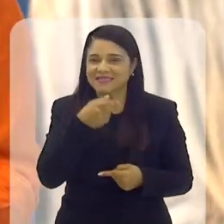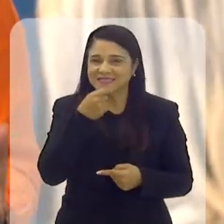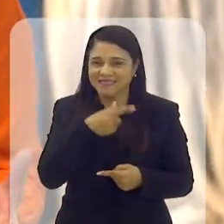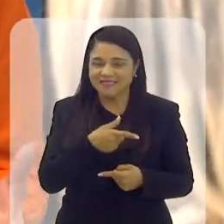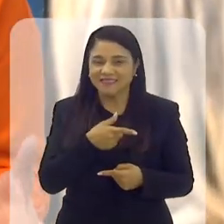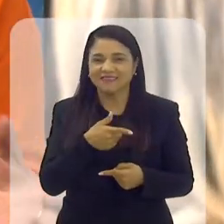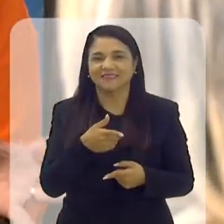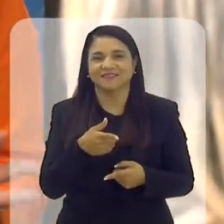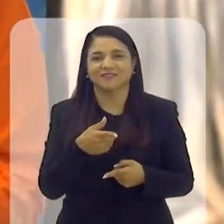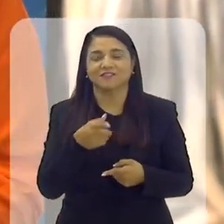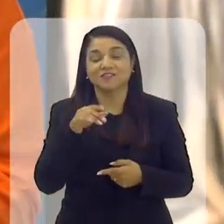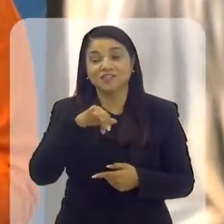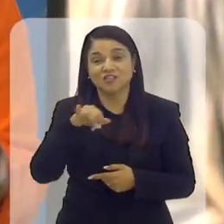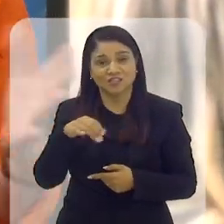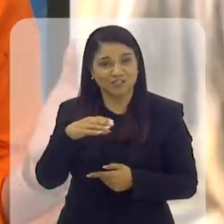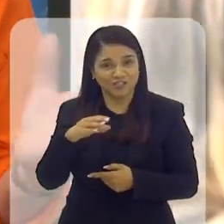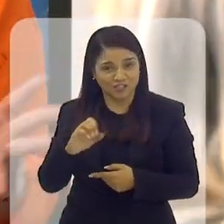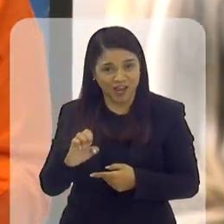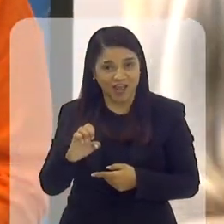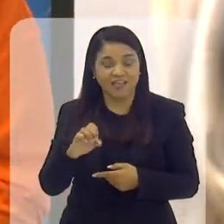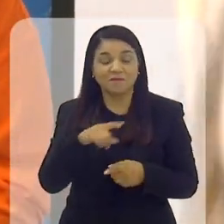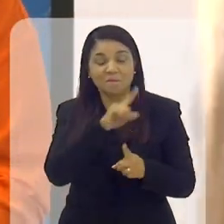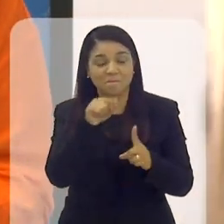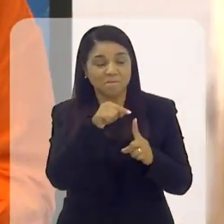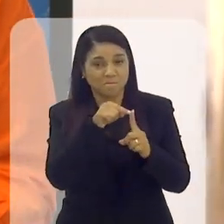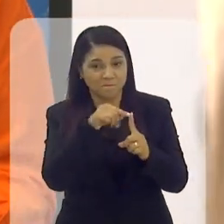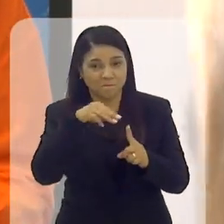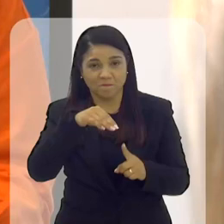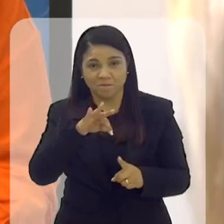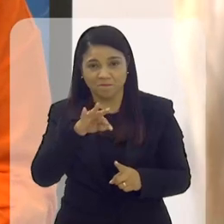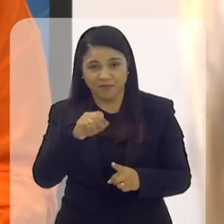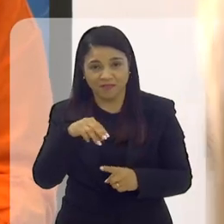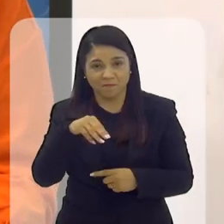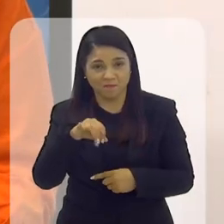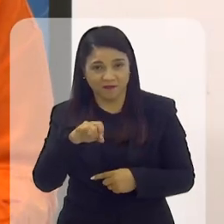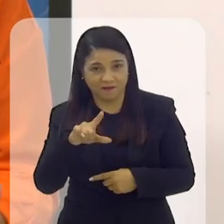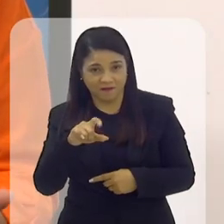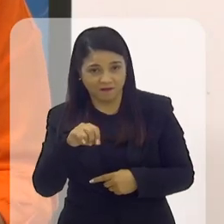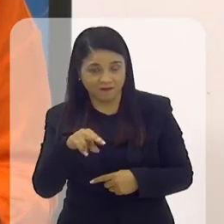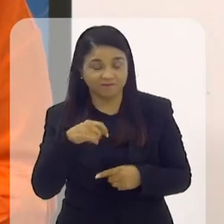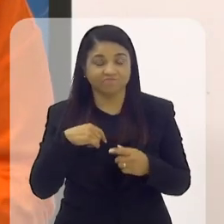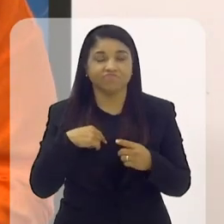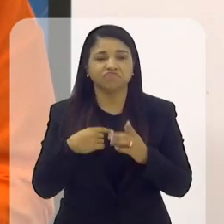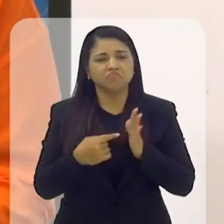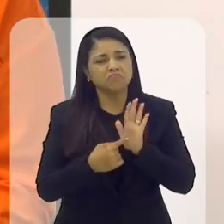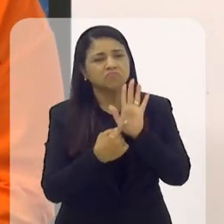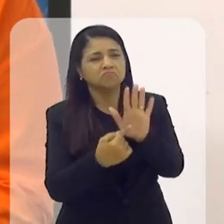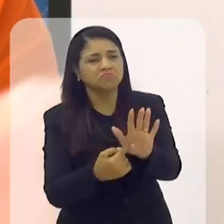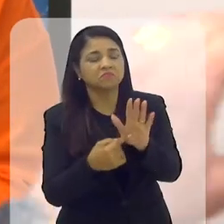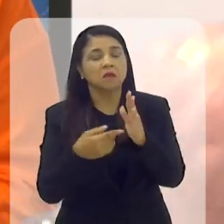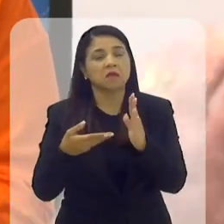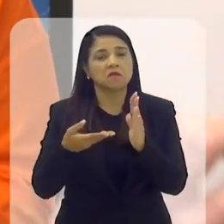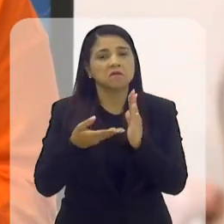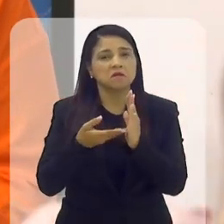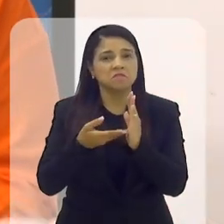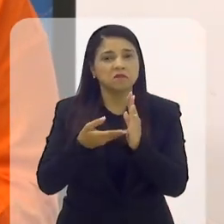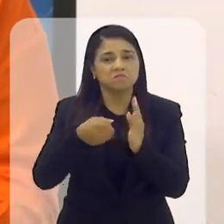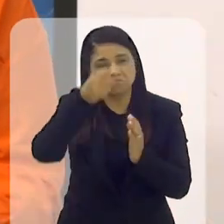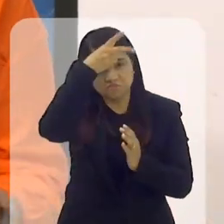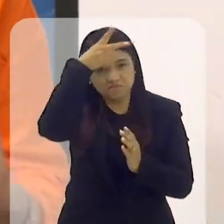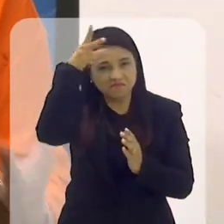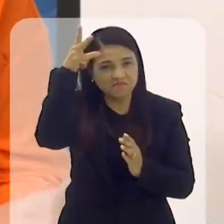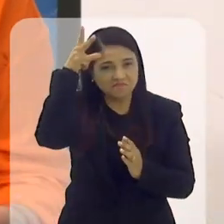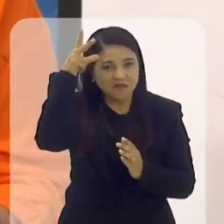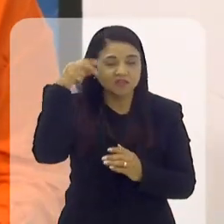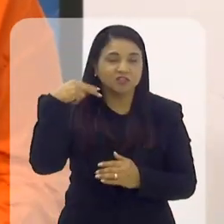A engraçada, que a gente, como a Jaque falou sobre as metas do Melênio, nós fomos também apresentar esse projeto na Câmara Municipal de Tanguá.